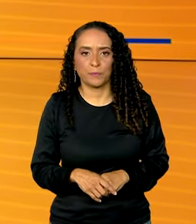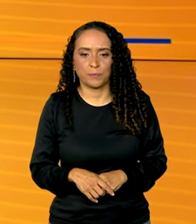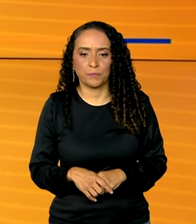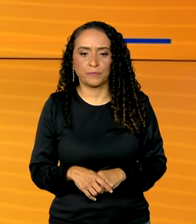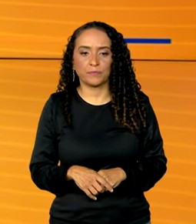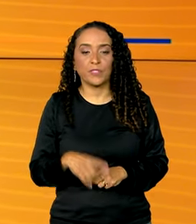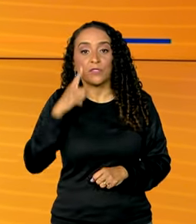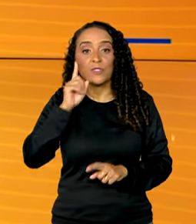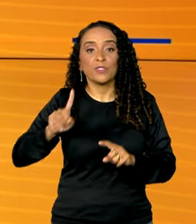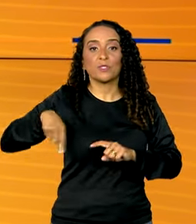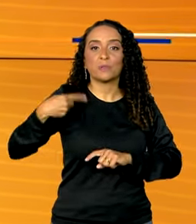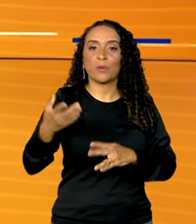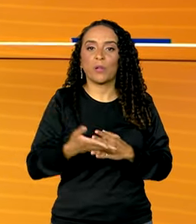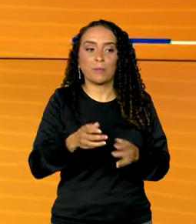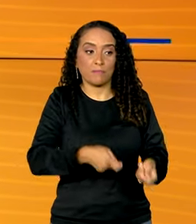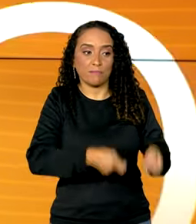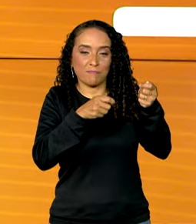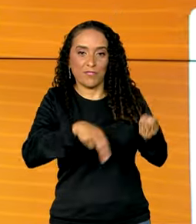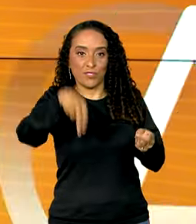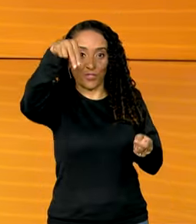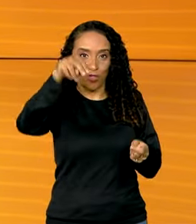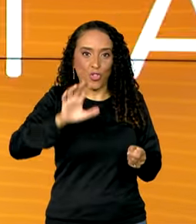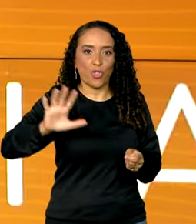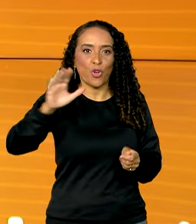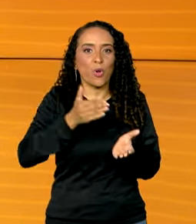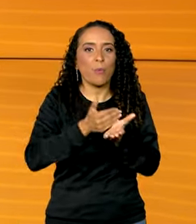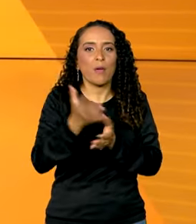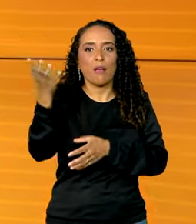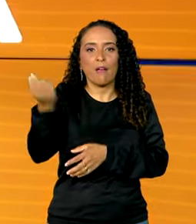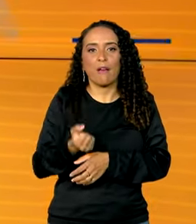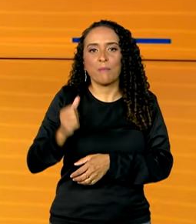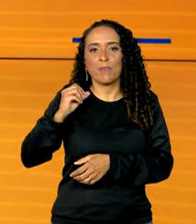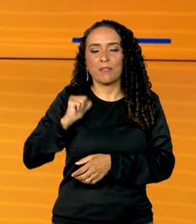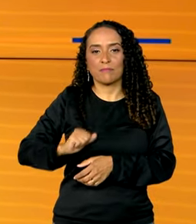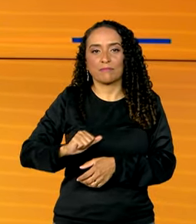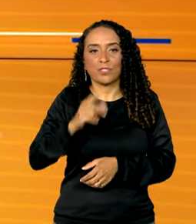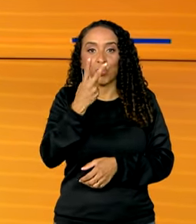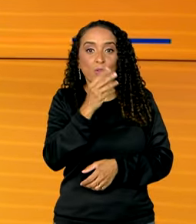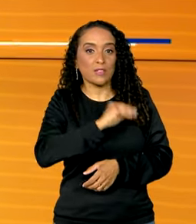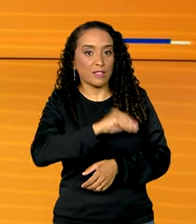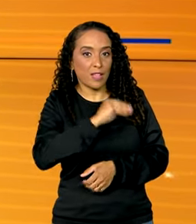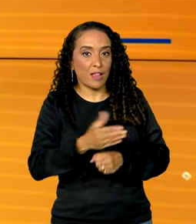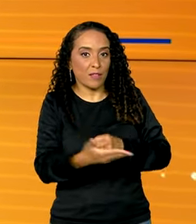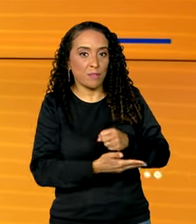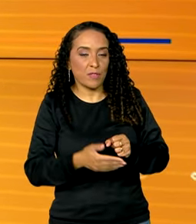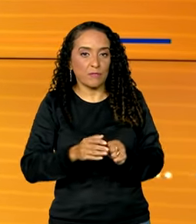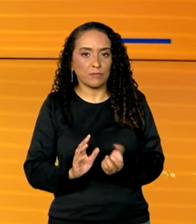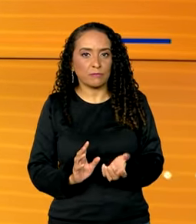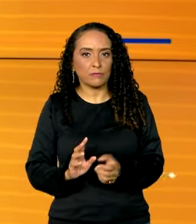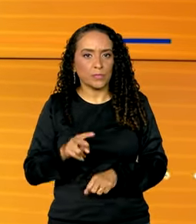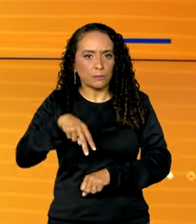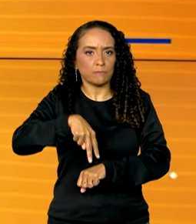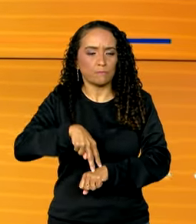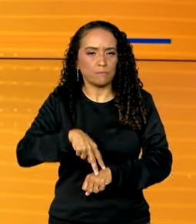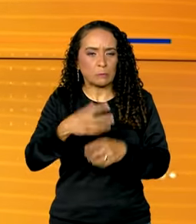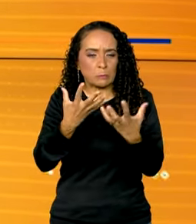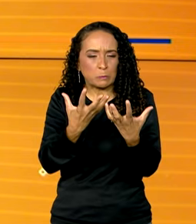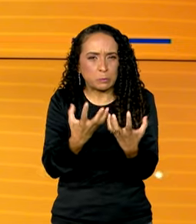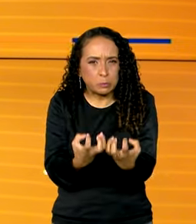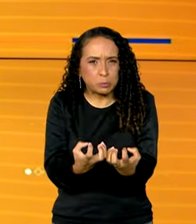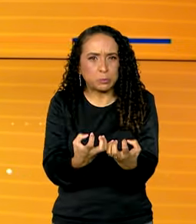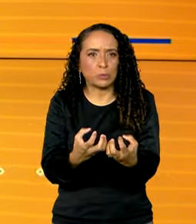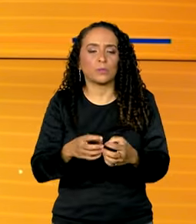Veja a seguir, pescadores da região norte começam a receber auxílio de dois salários mínimos para enfrentar os efeitos da seca.